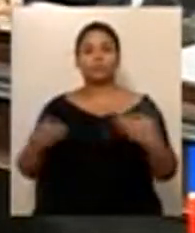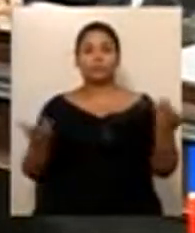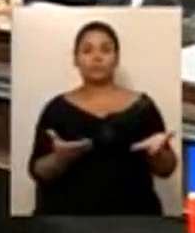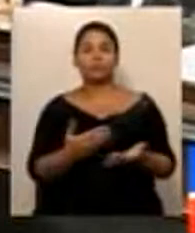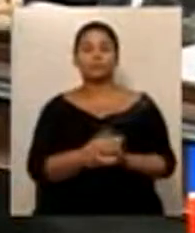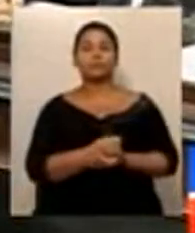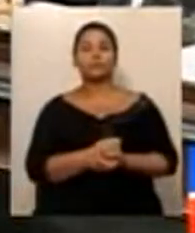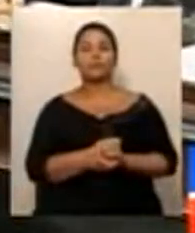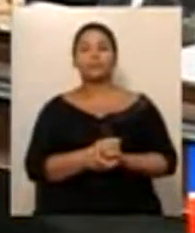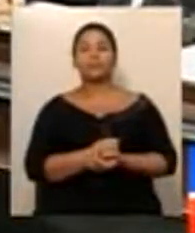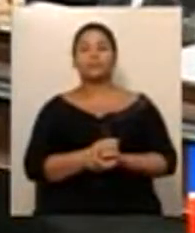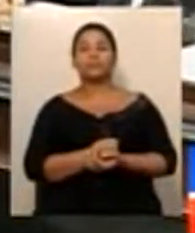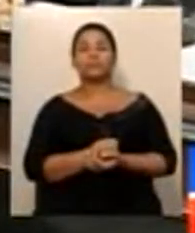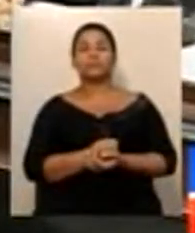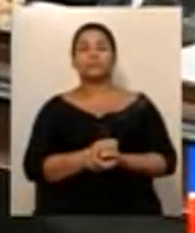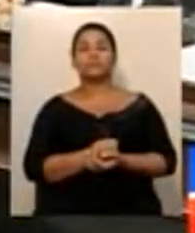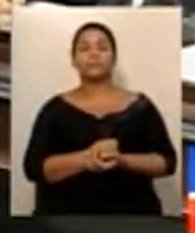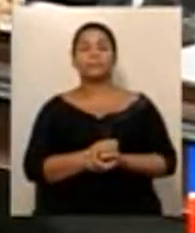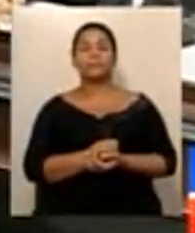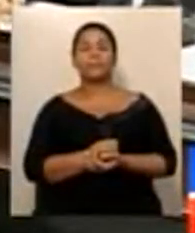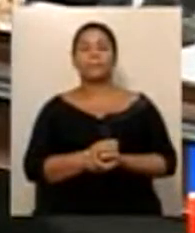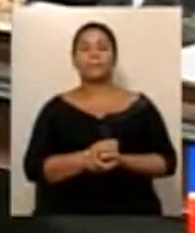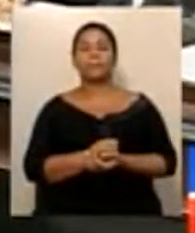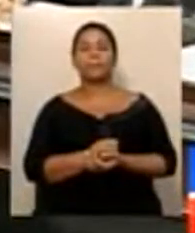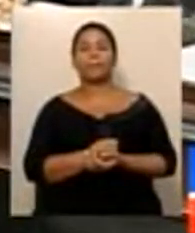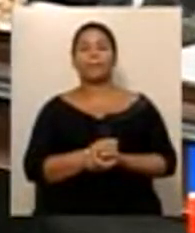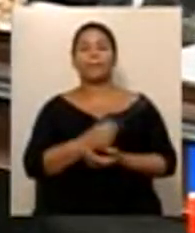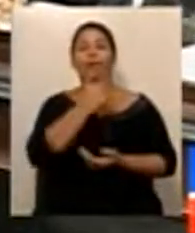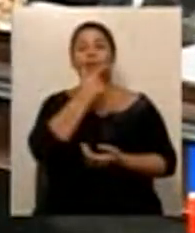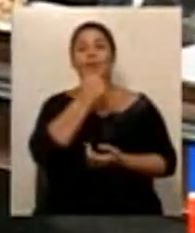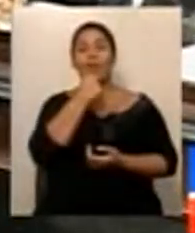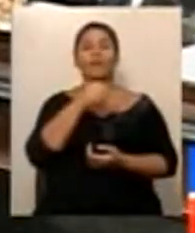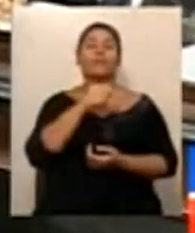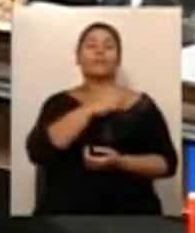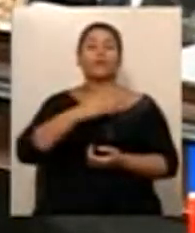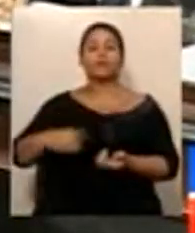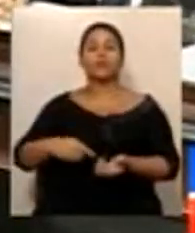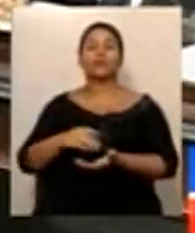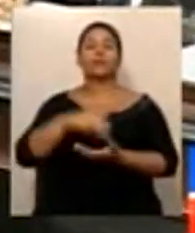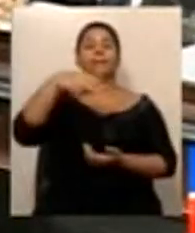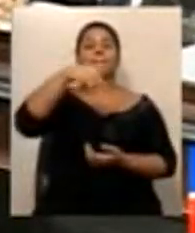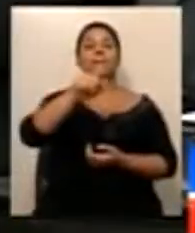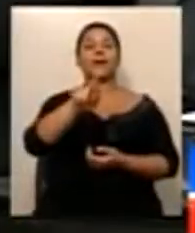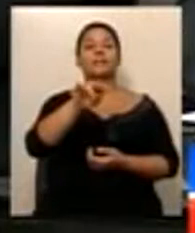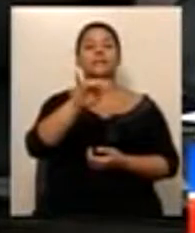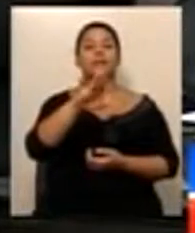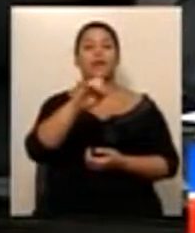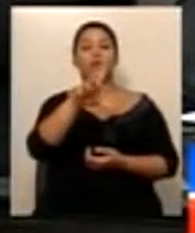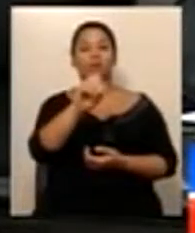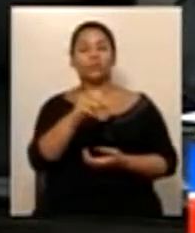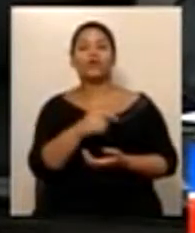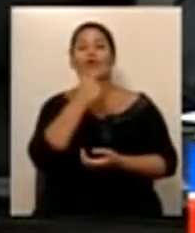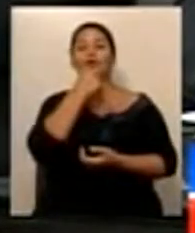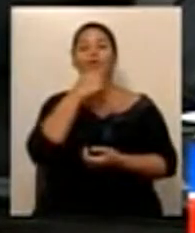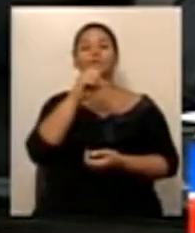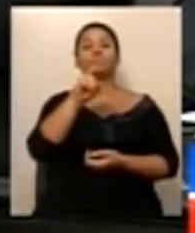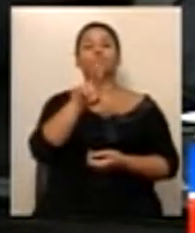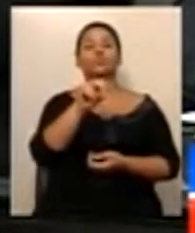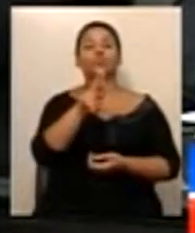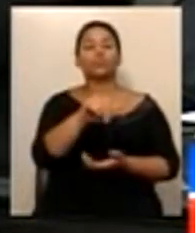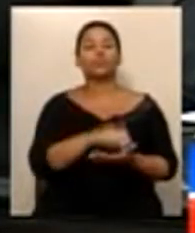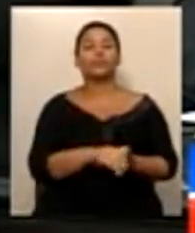Toledo. Deputado J. Cavalcante. Deputado Maurício Tavares. Deputado Marcelo Vitor. Deputado Marcos Barbosa. Deputado Dodô Holanda.